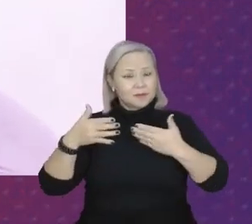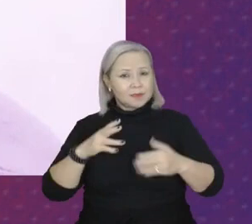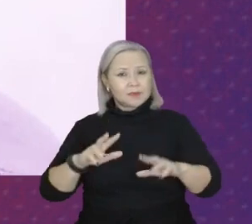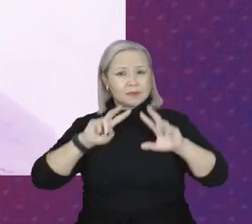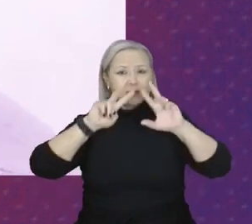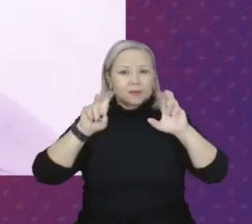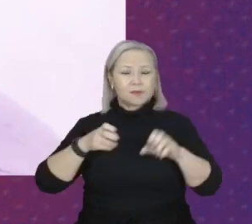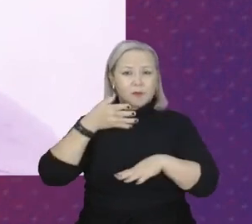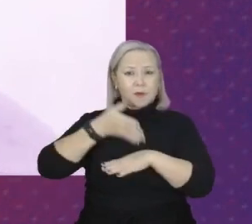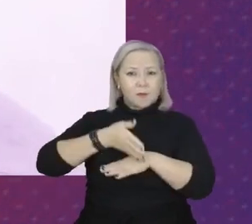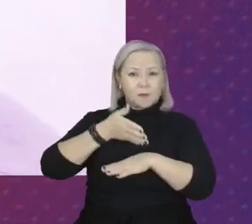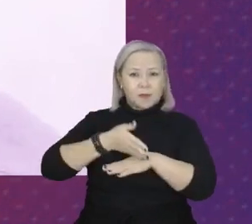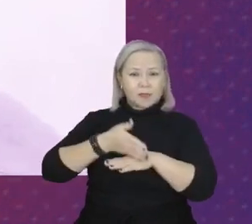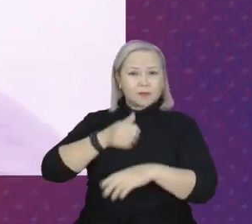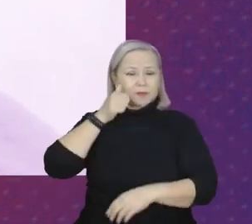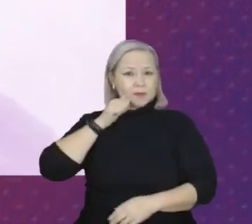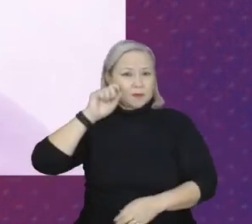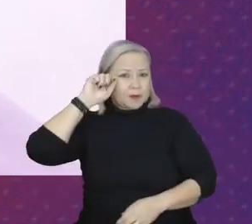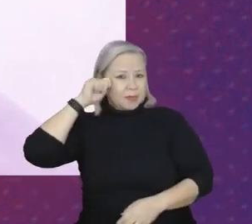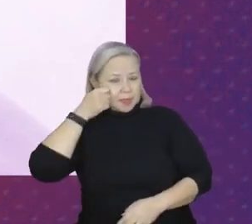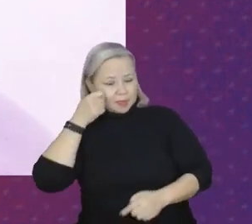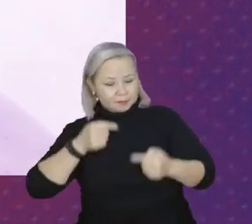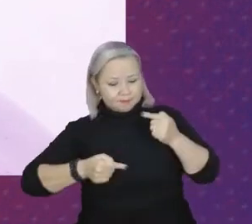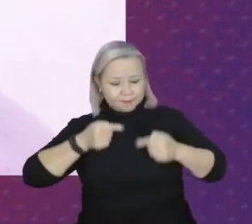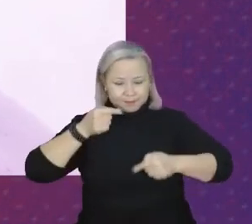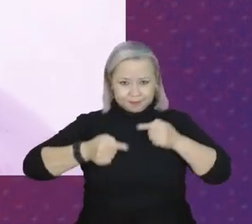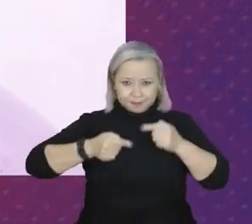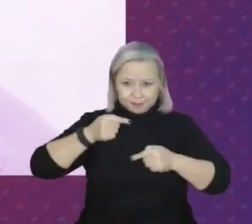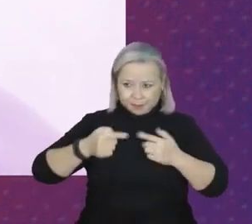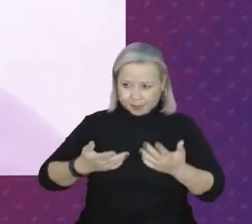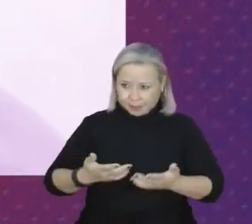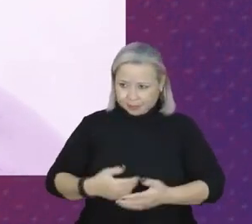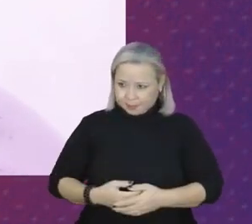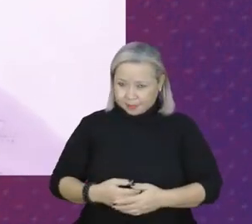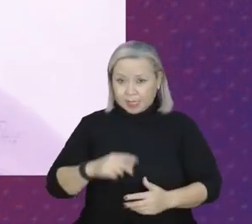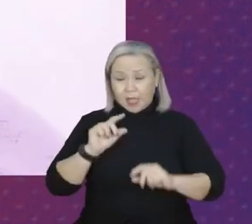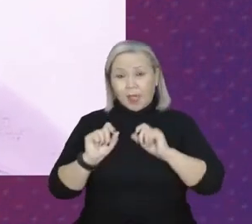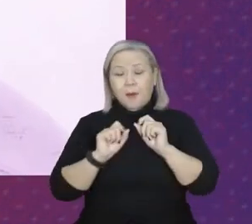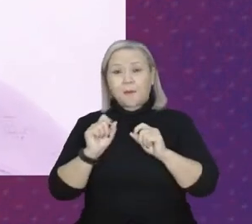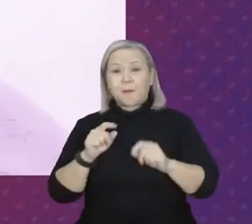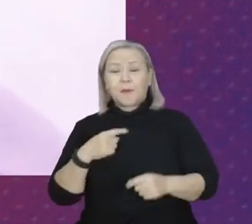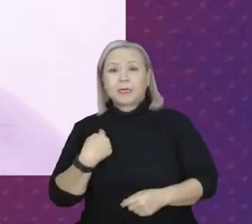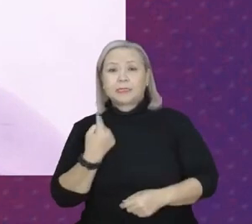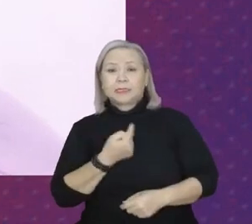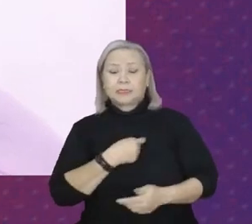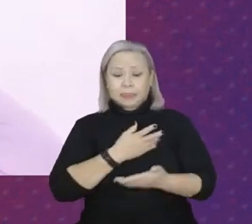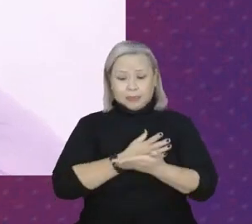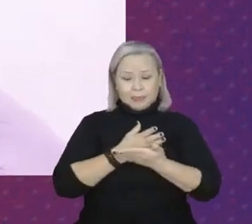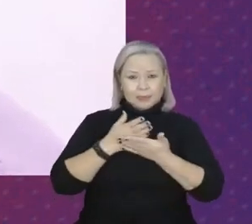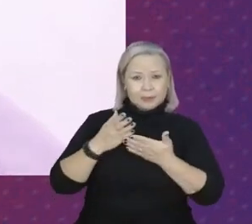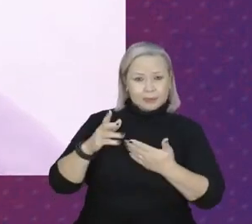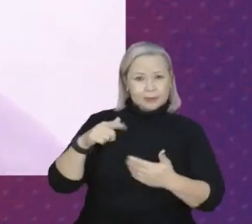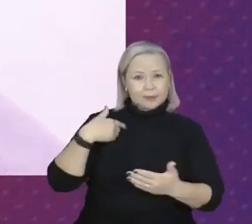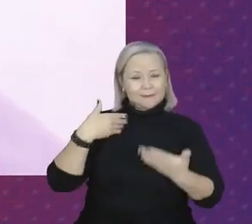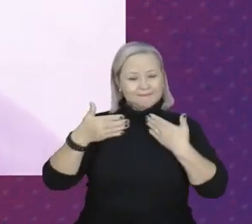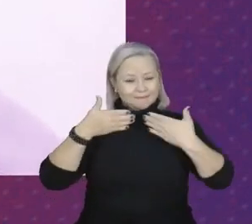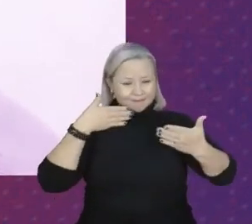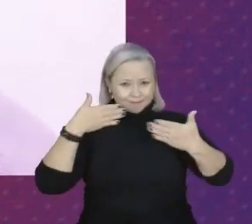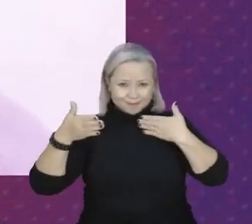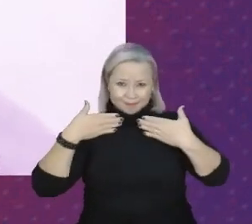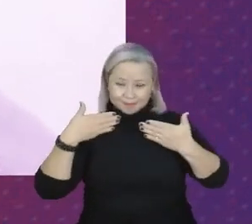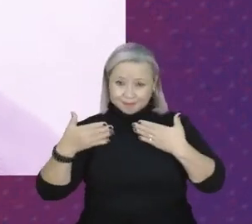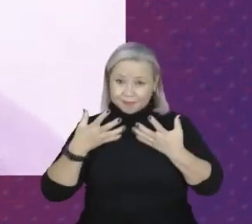participação da mulher negra na política. E para que a gente inicie a nossa conversa,